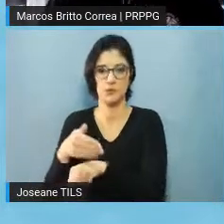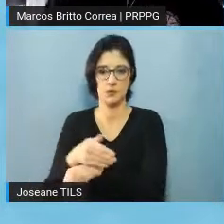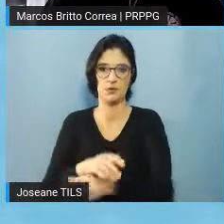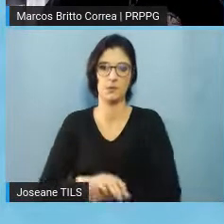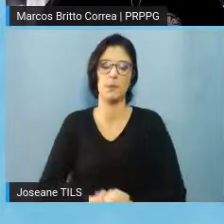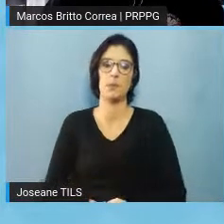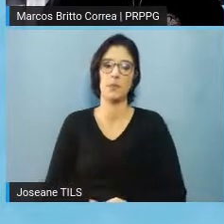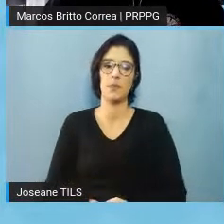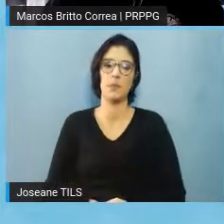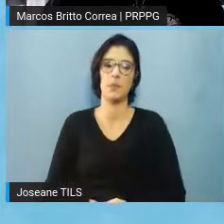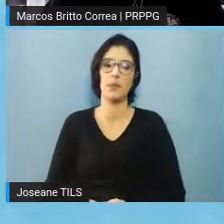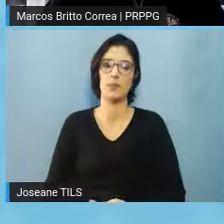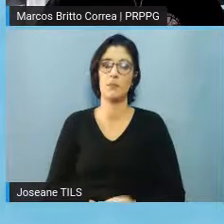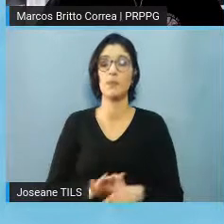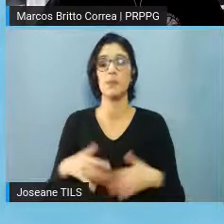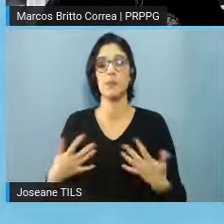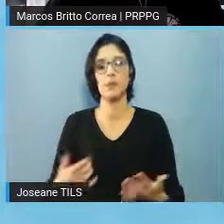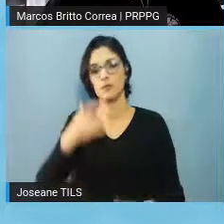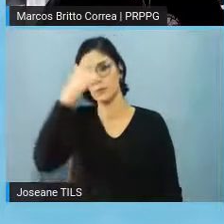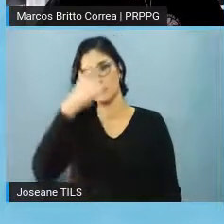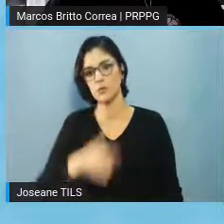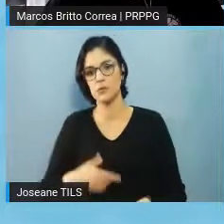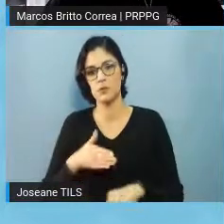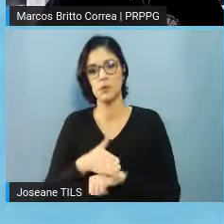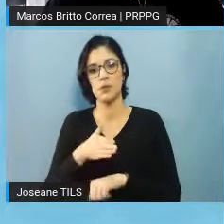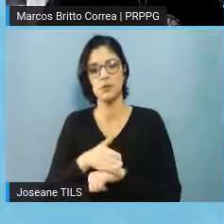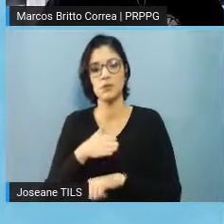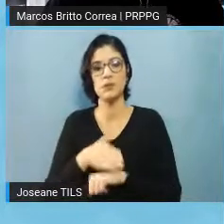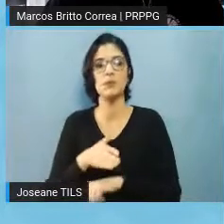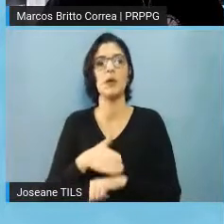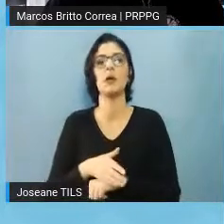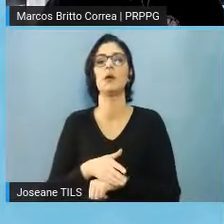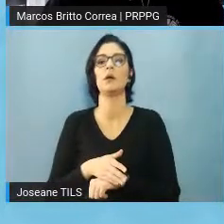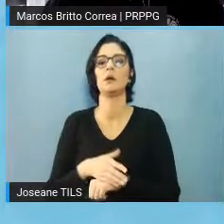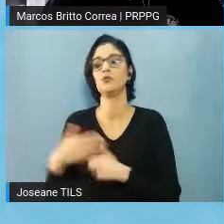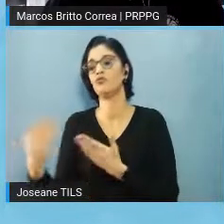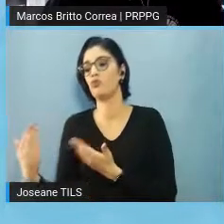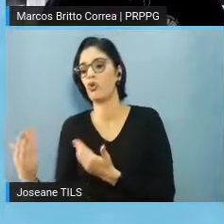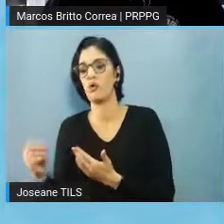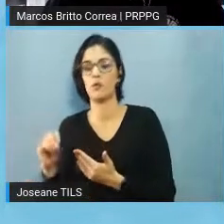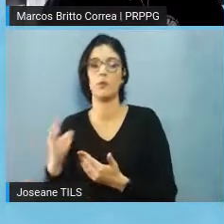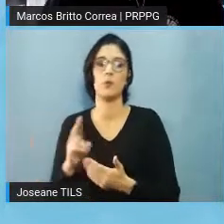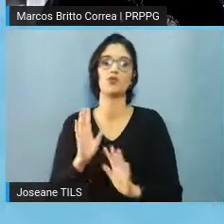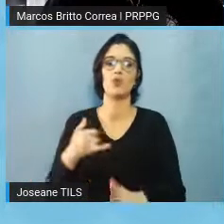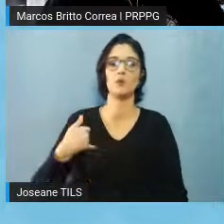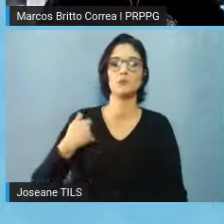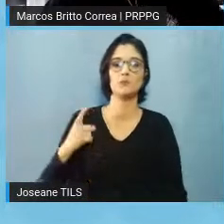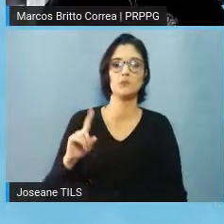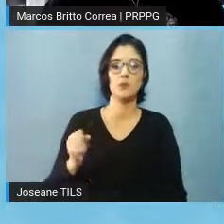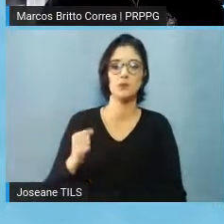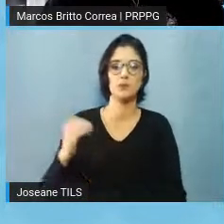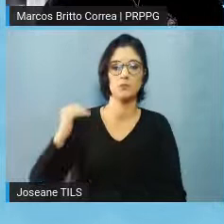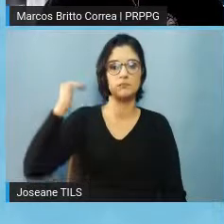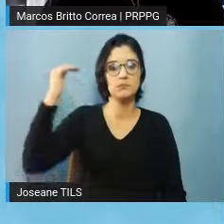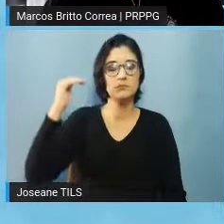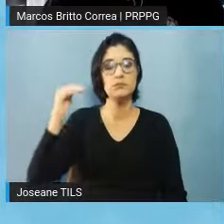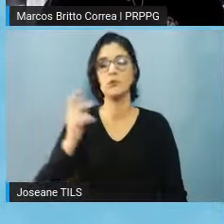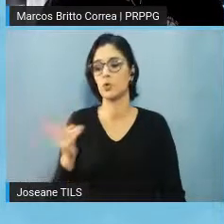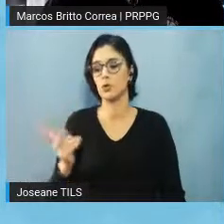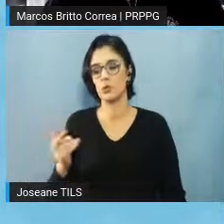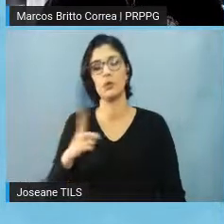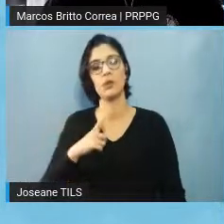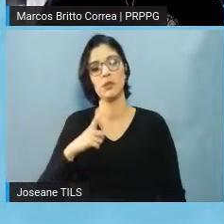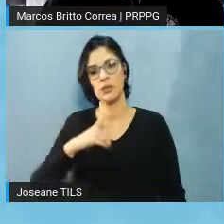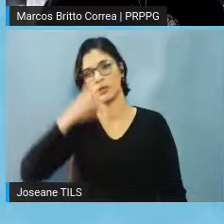né, ou o participante que assina um termo de consentimento, quanto um jovem, por exemplo, que assina um termo de assentimento, eles têm o direito de